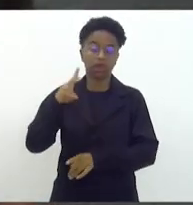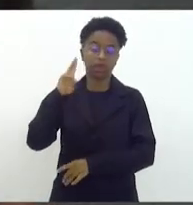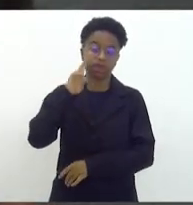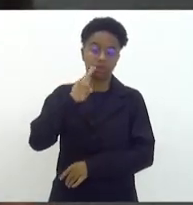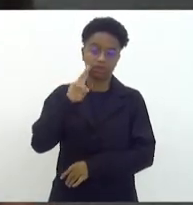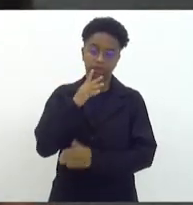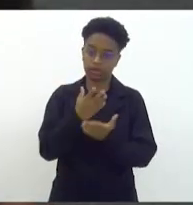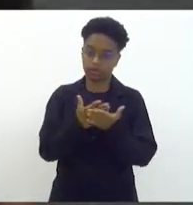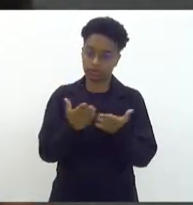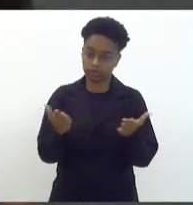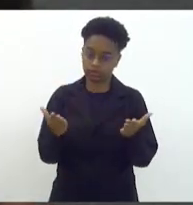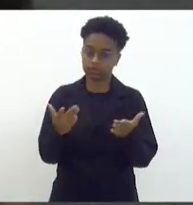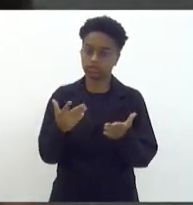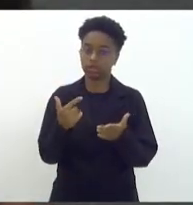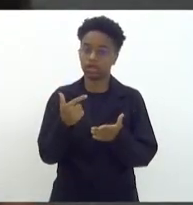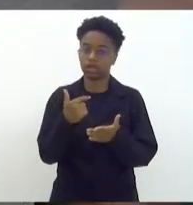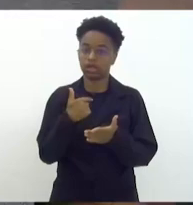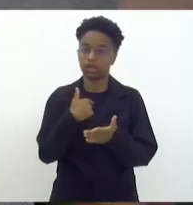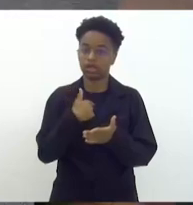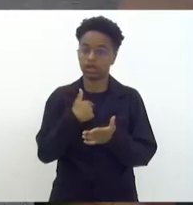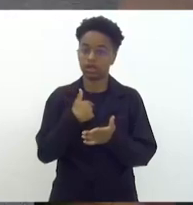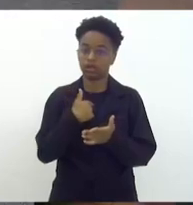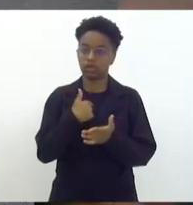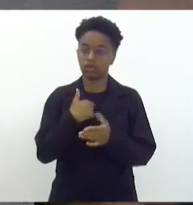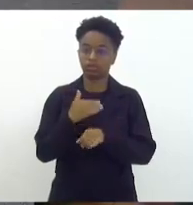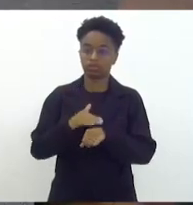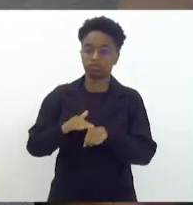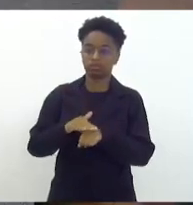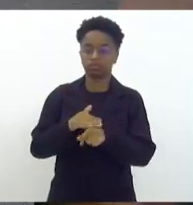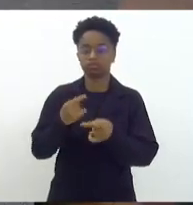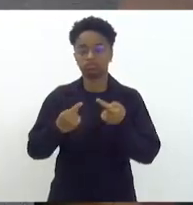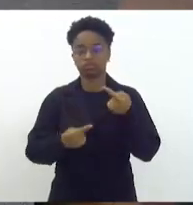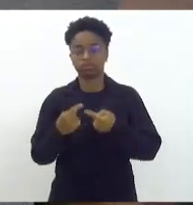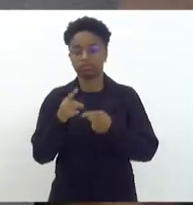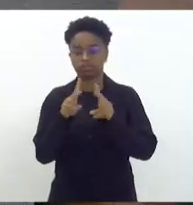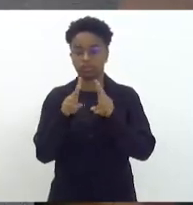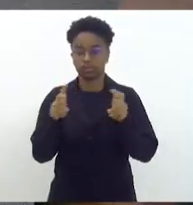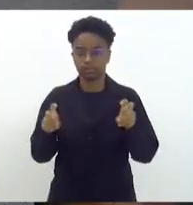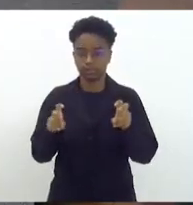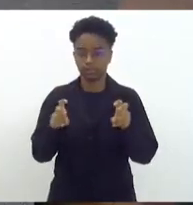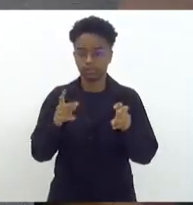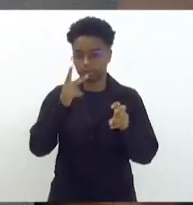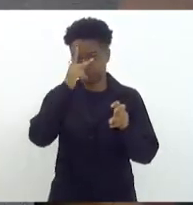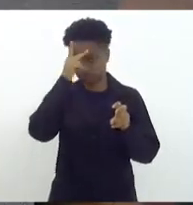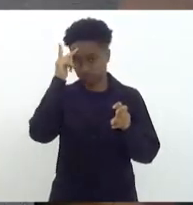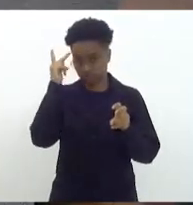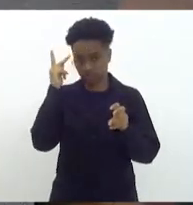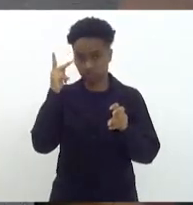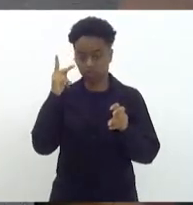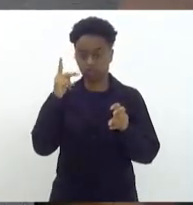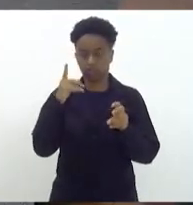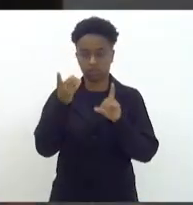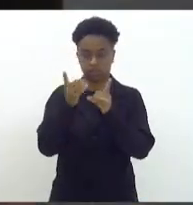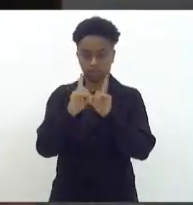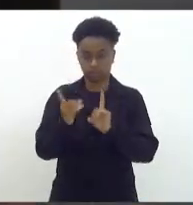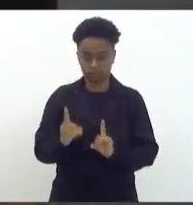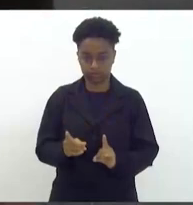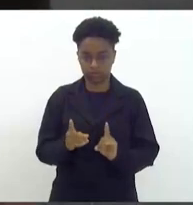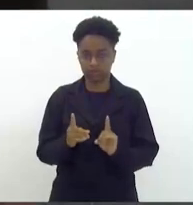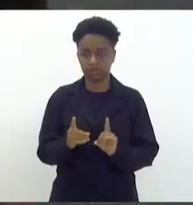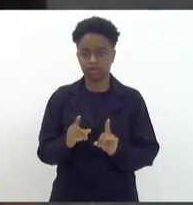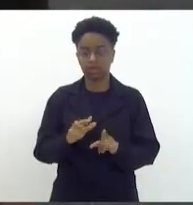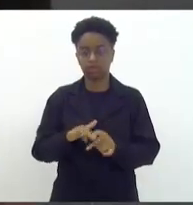que me aproximei do tema da pessoa da pessoa com deficiência exatamente